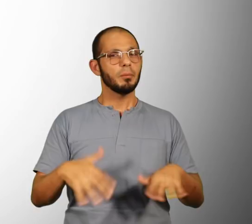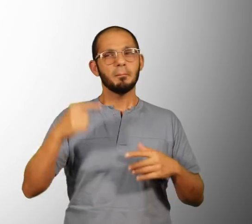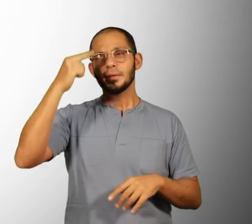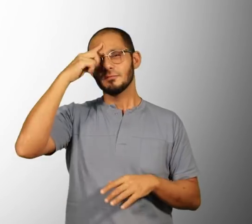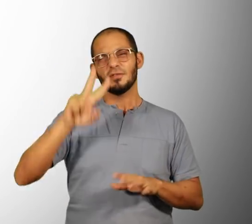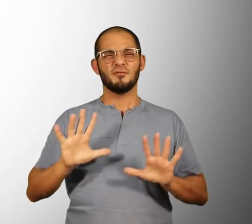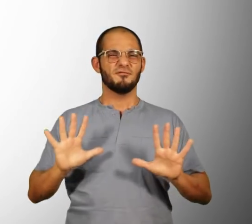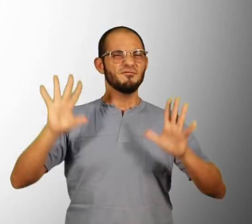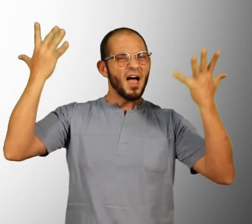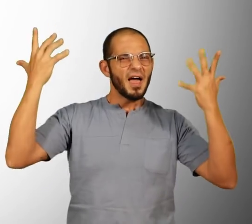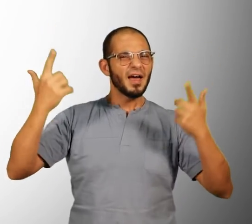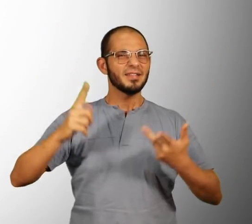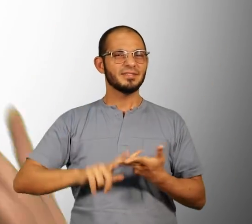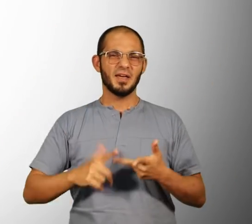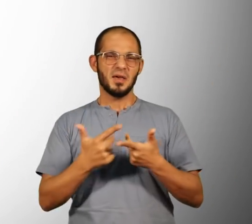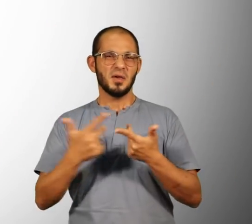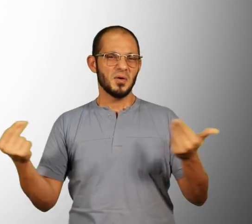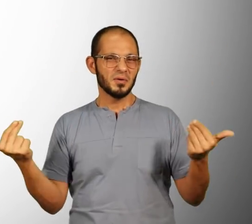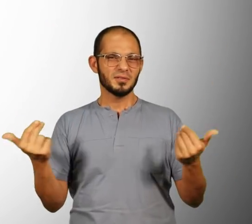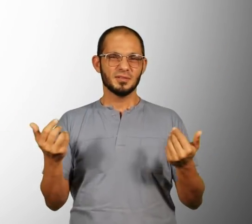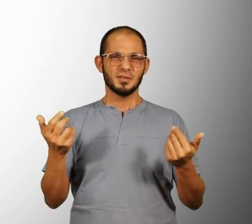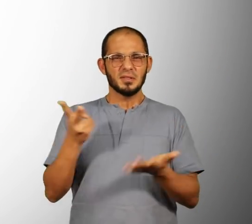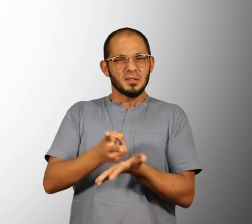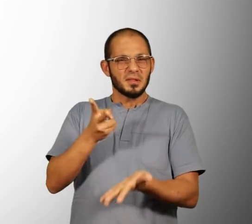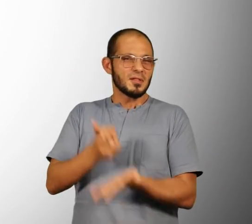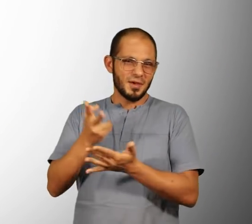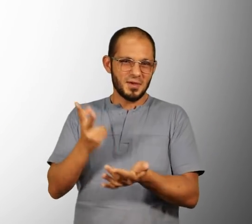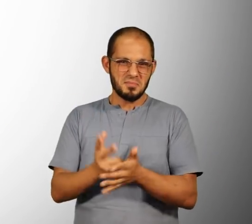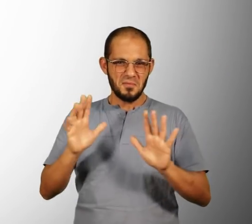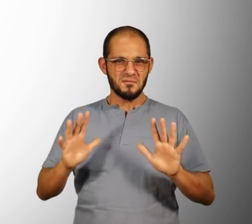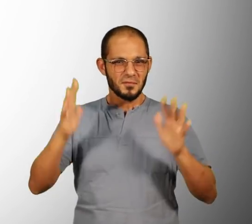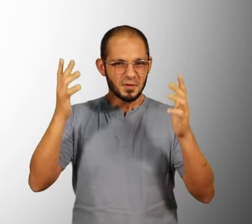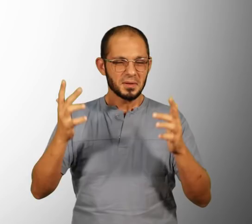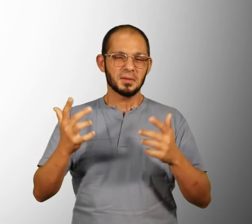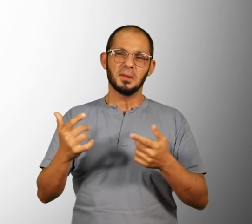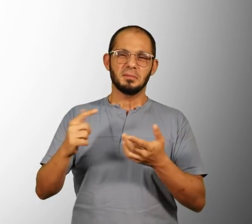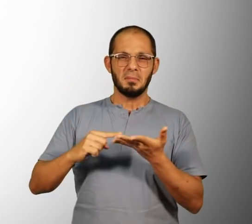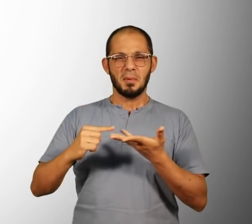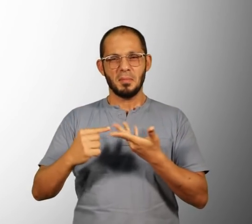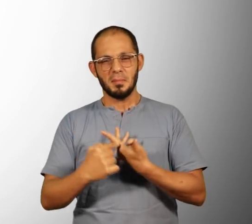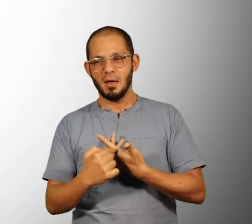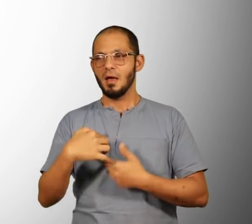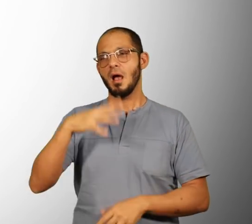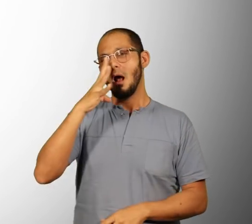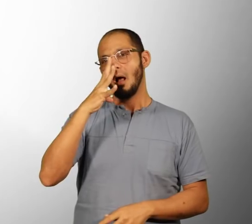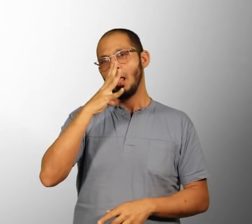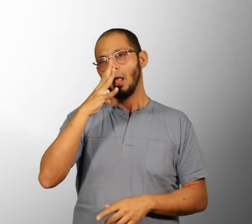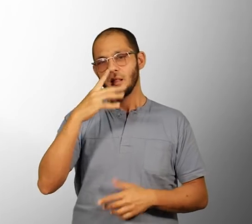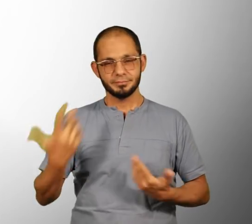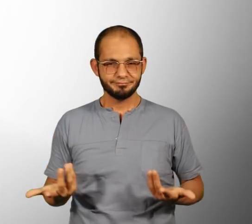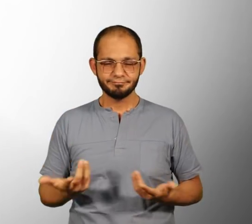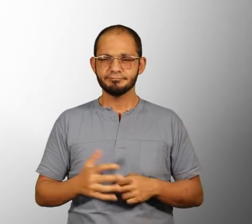aqui vai ser a American Pie, vai ser toda essa visão que a gente tem, sabe? Pesta toda vez, não sei o que, não o que. Aí eu fiquei encantadão mesmo.